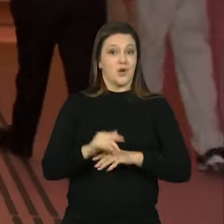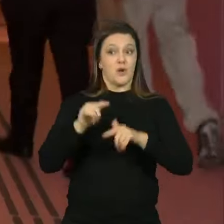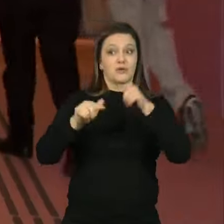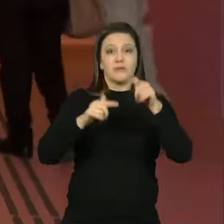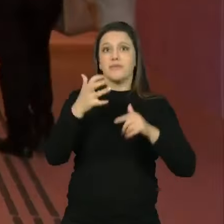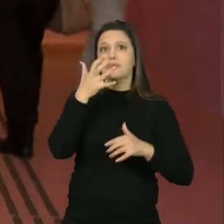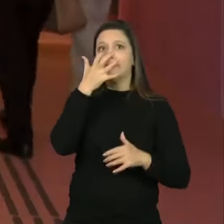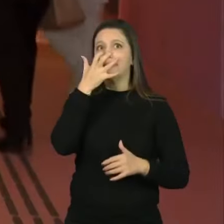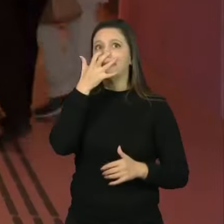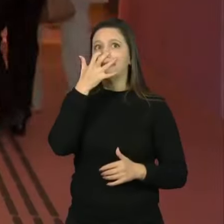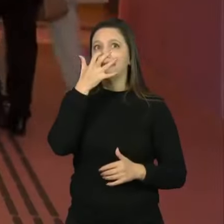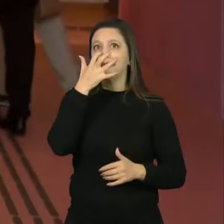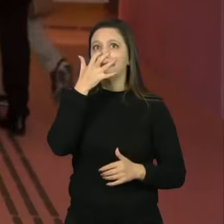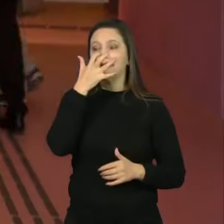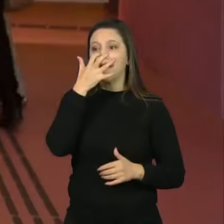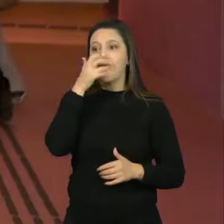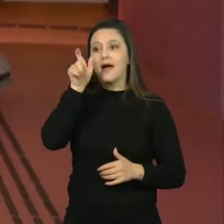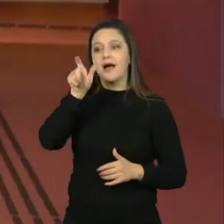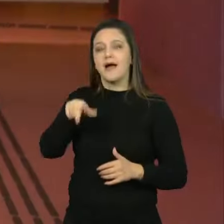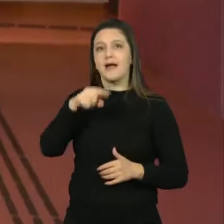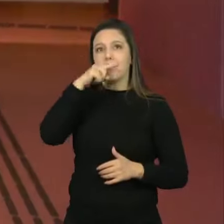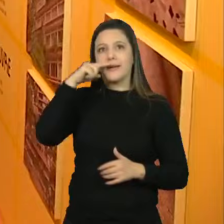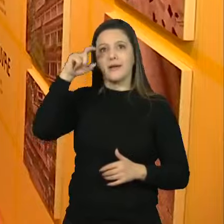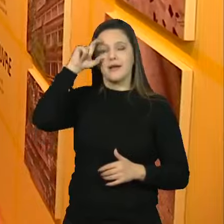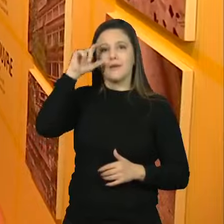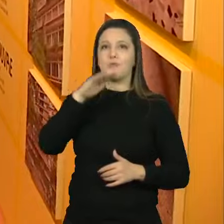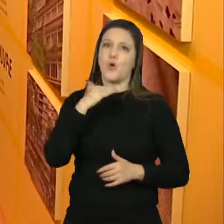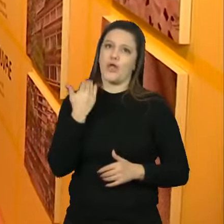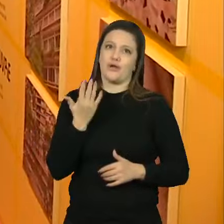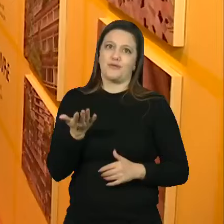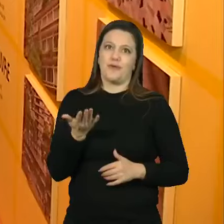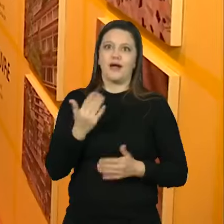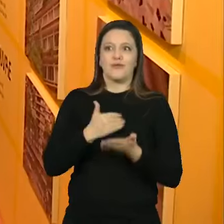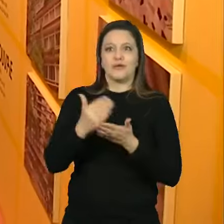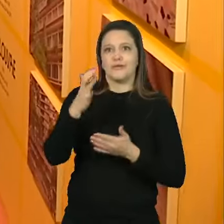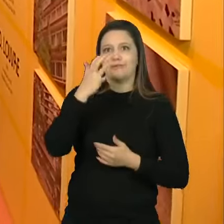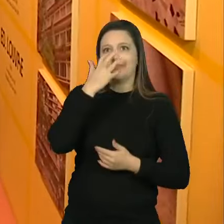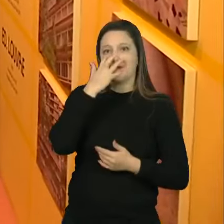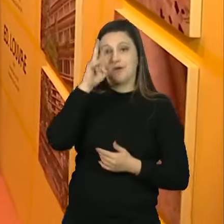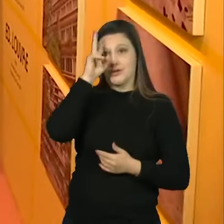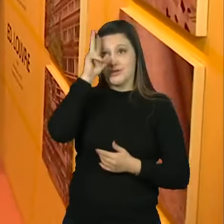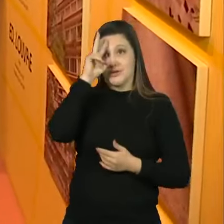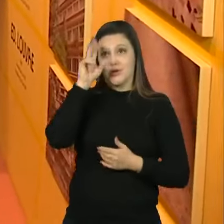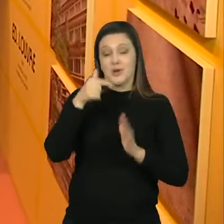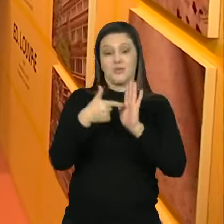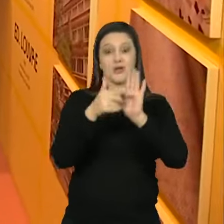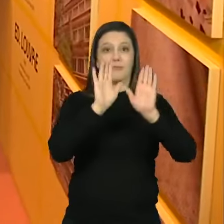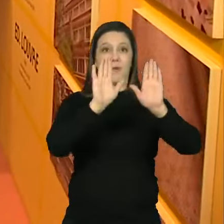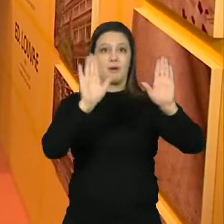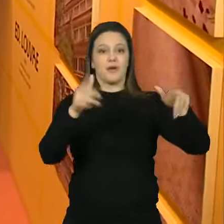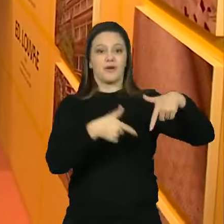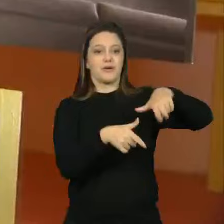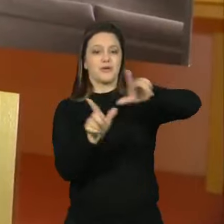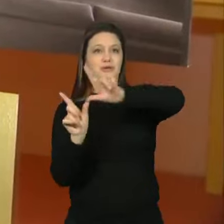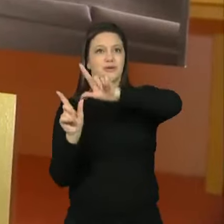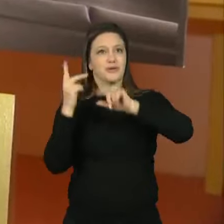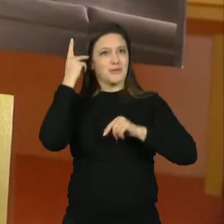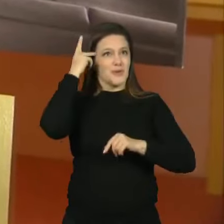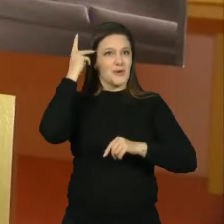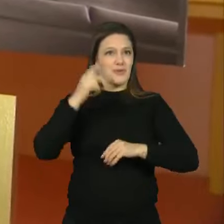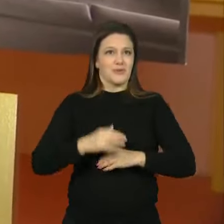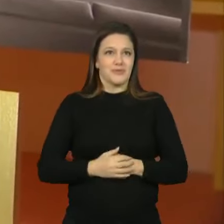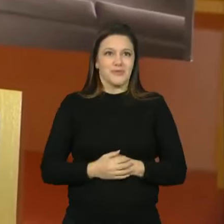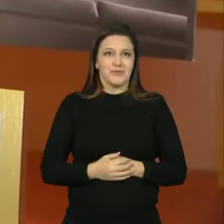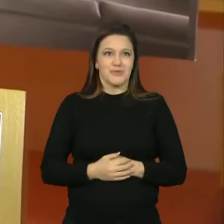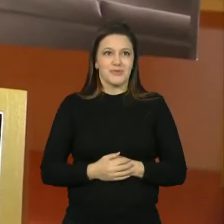admirado depois de sua morte. Um pouco dessa história é contada em uma mostra no Itaú Cultural em São Paulo. A gente